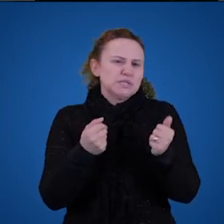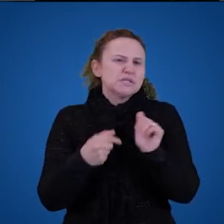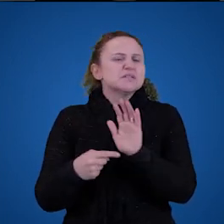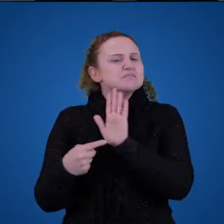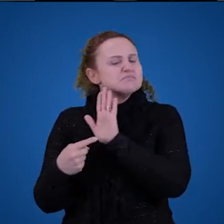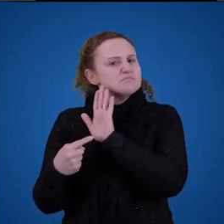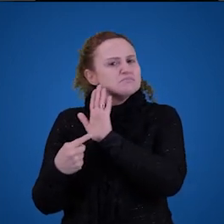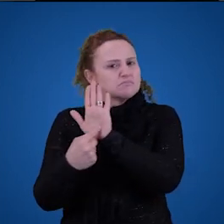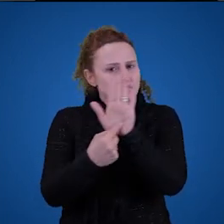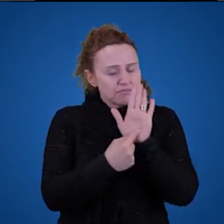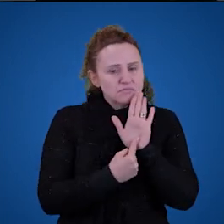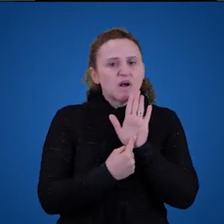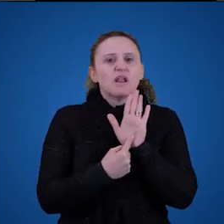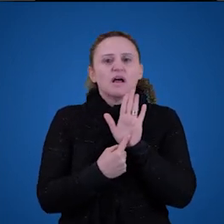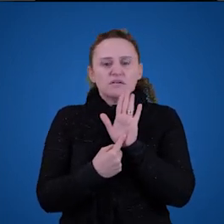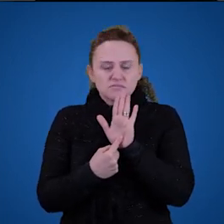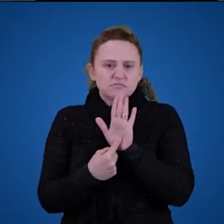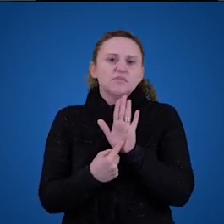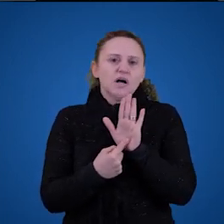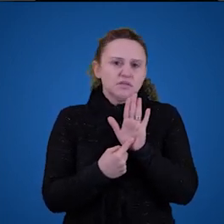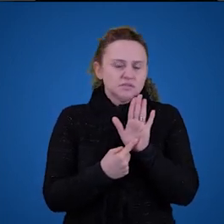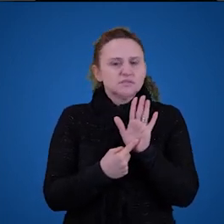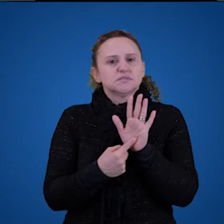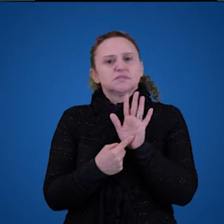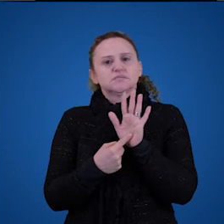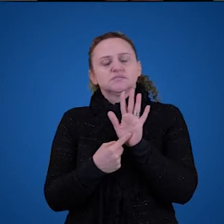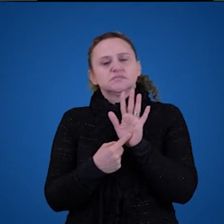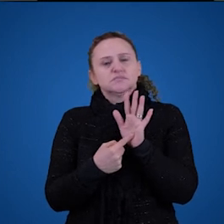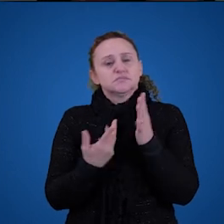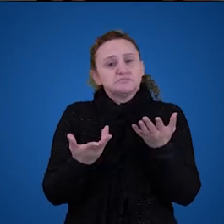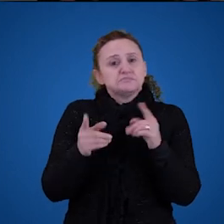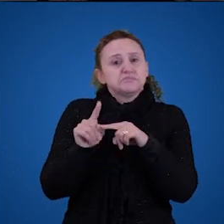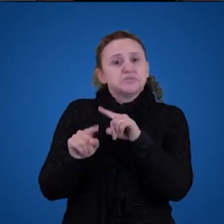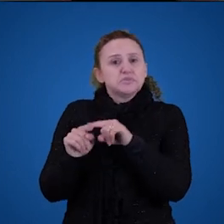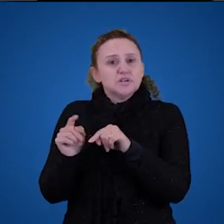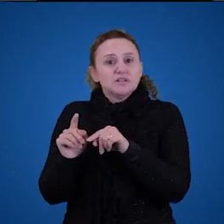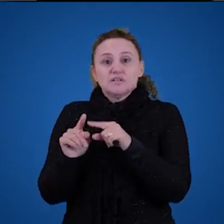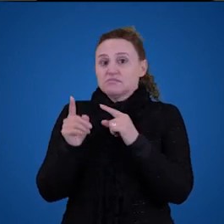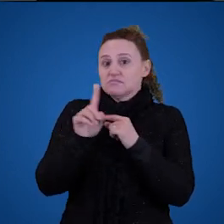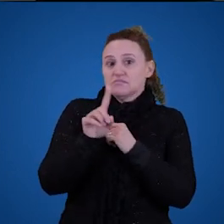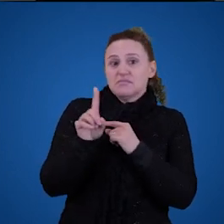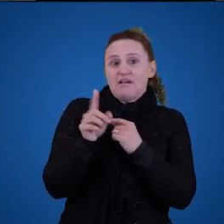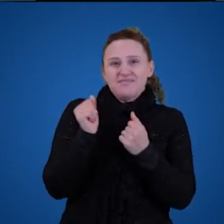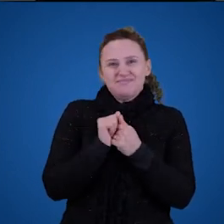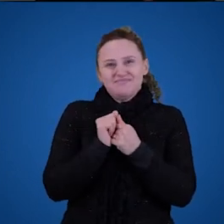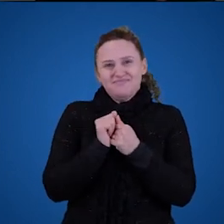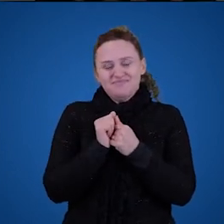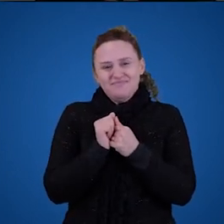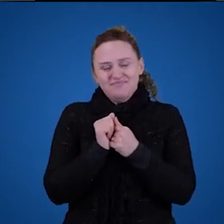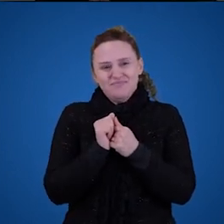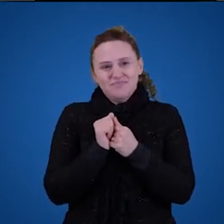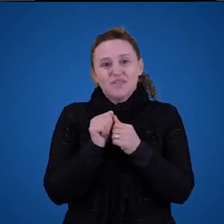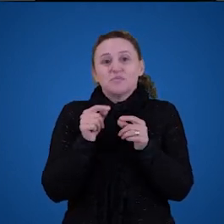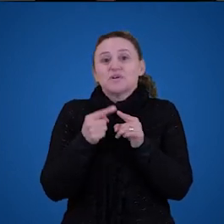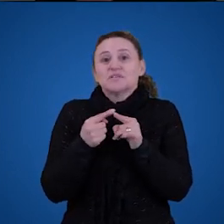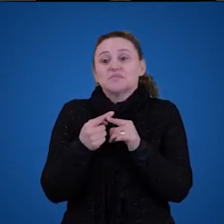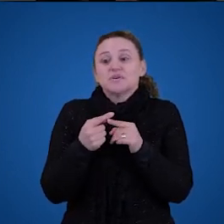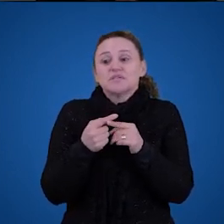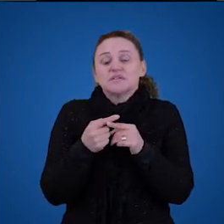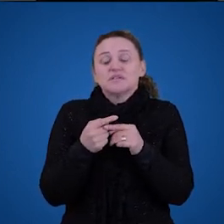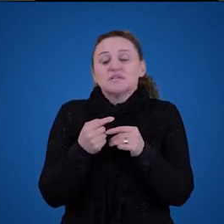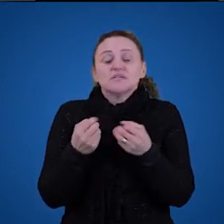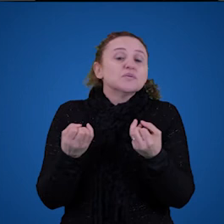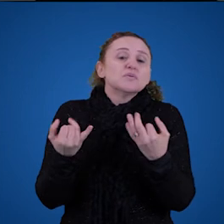ou apontam, ou estão atreladas a objetos, porque depois nós temos uma grande dificuldade para explicar que tipo de objeto